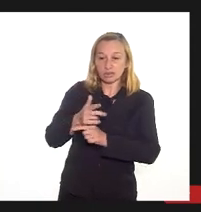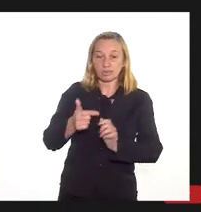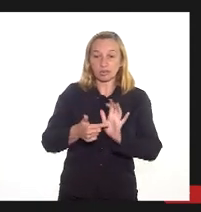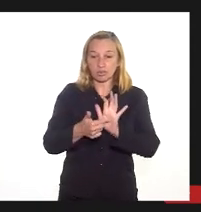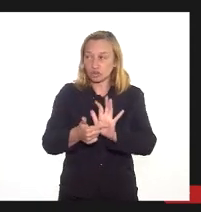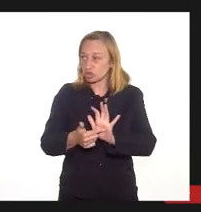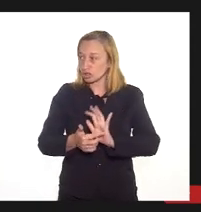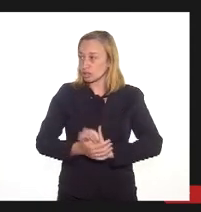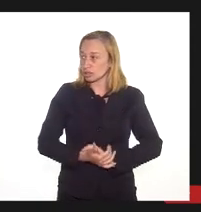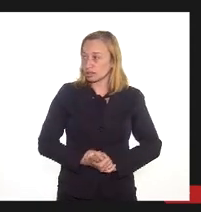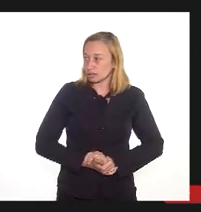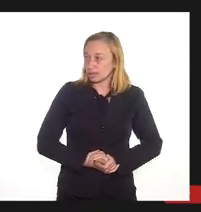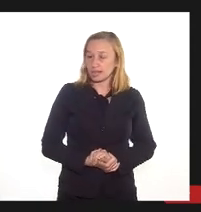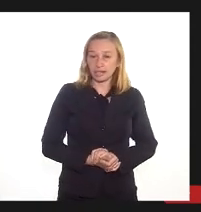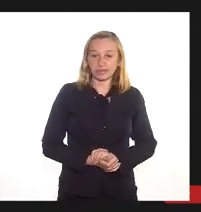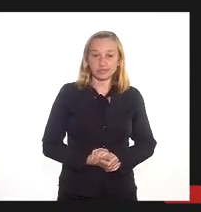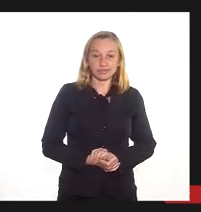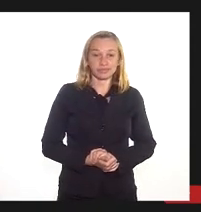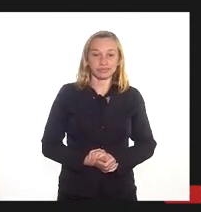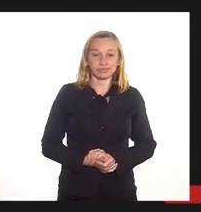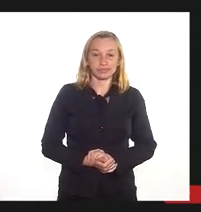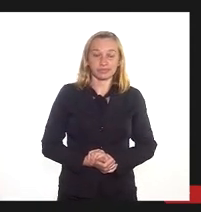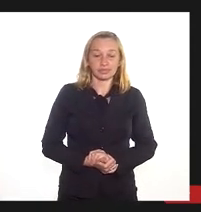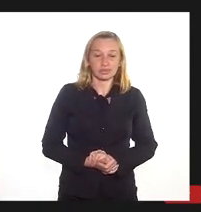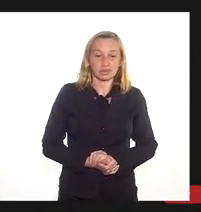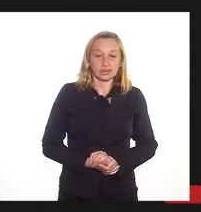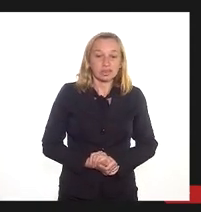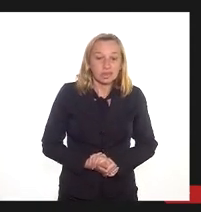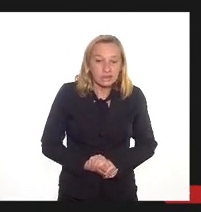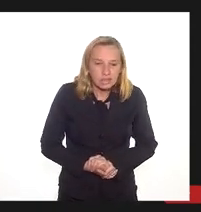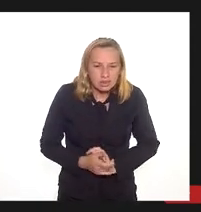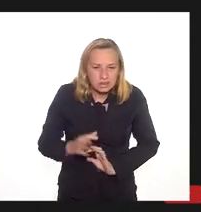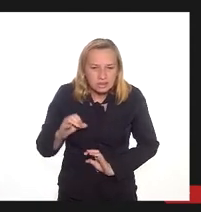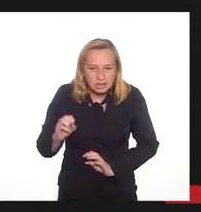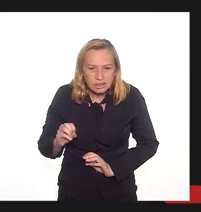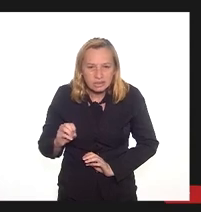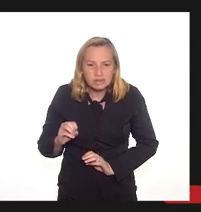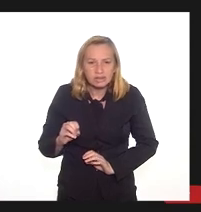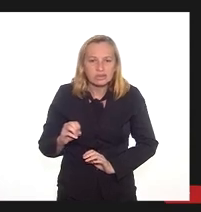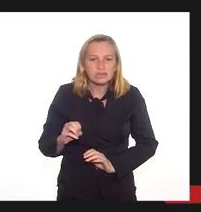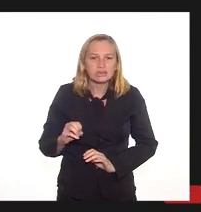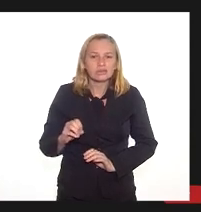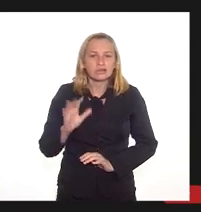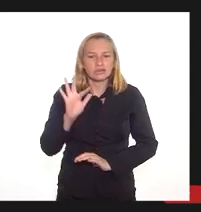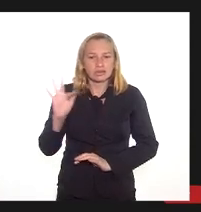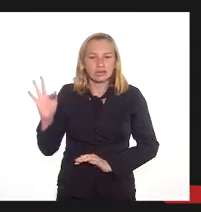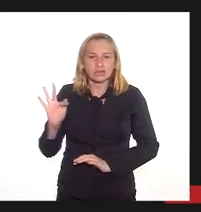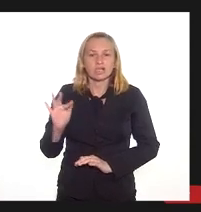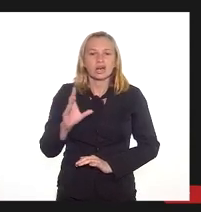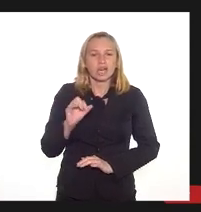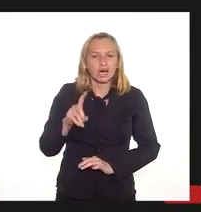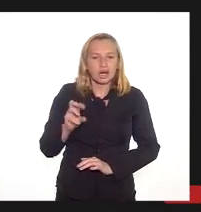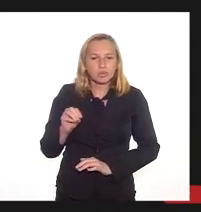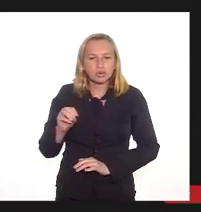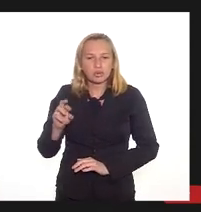alguns pontos que vêm sendo acompanhados pelo Ministério Público Federal na questão do campo do bom.